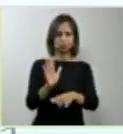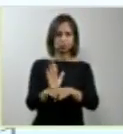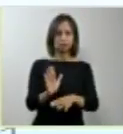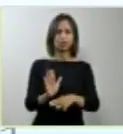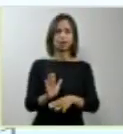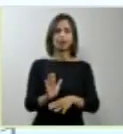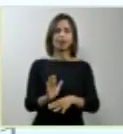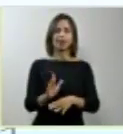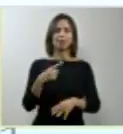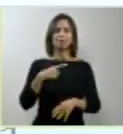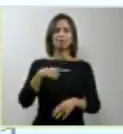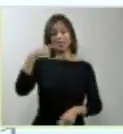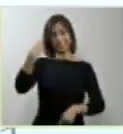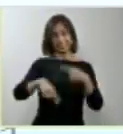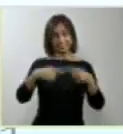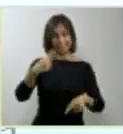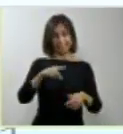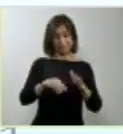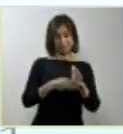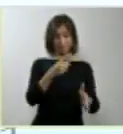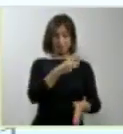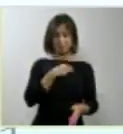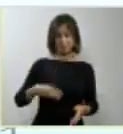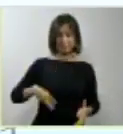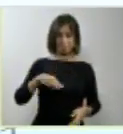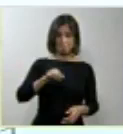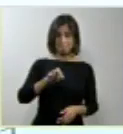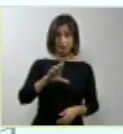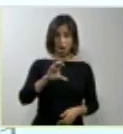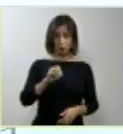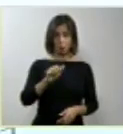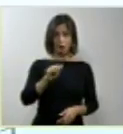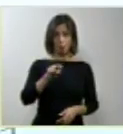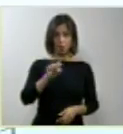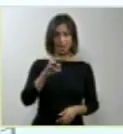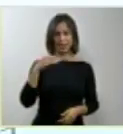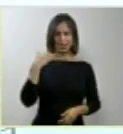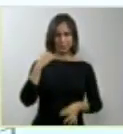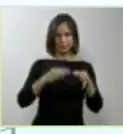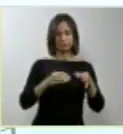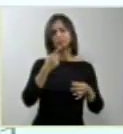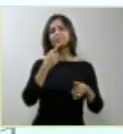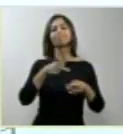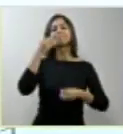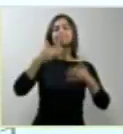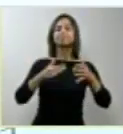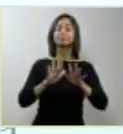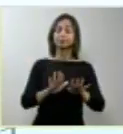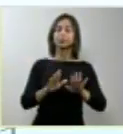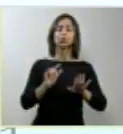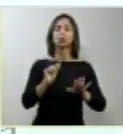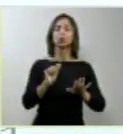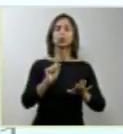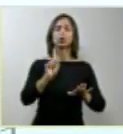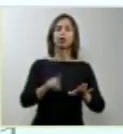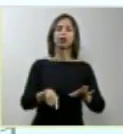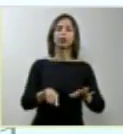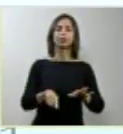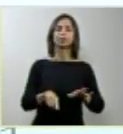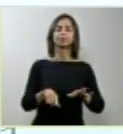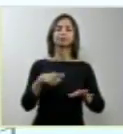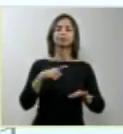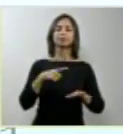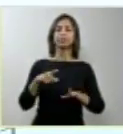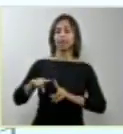o ministro Marco Aurélio colocou várias vezes aqui, que é a questão da